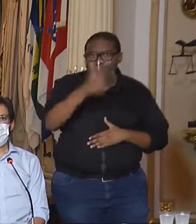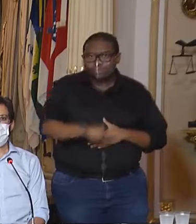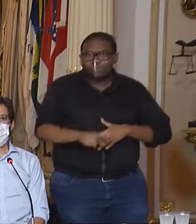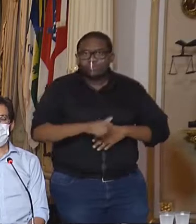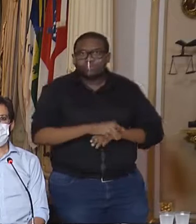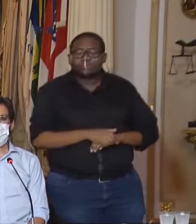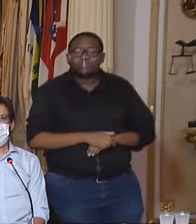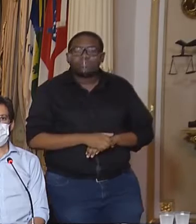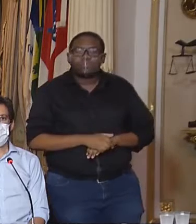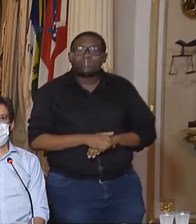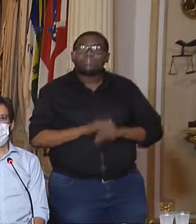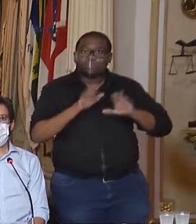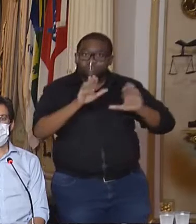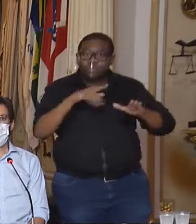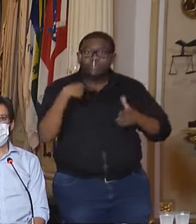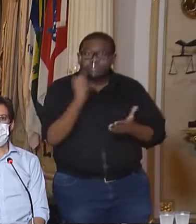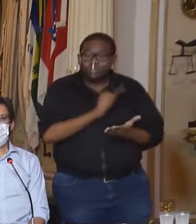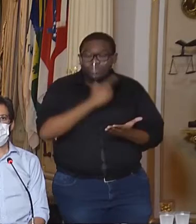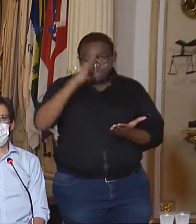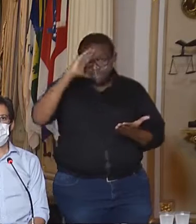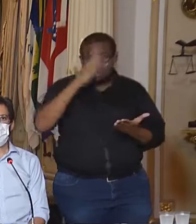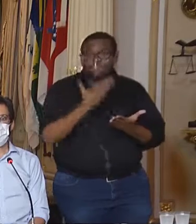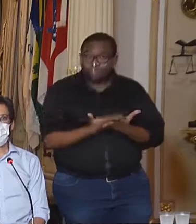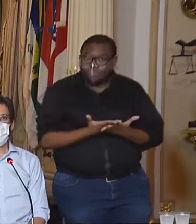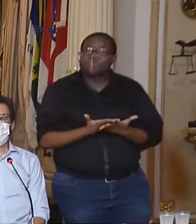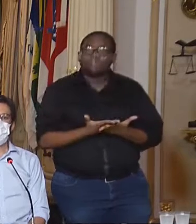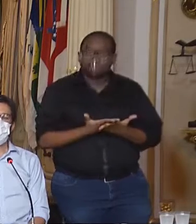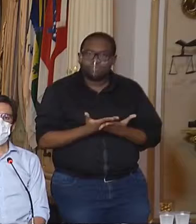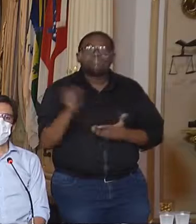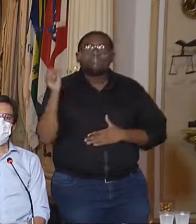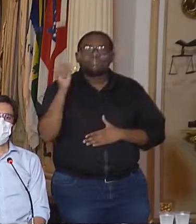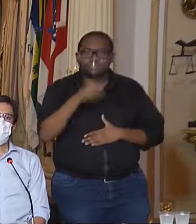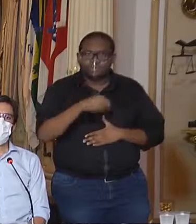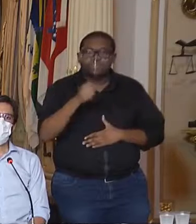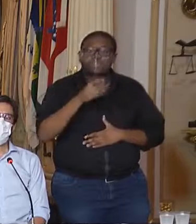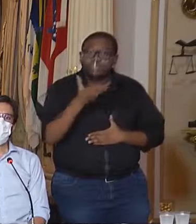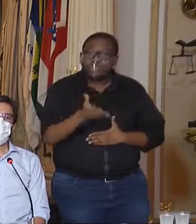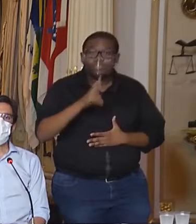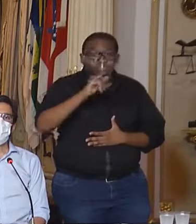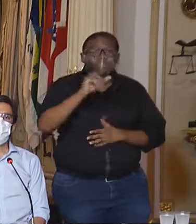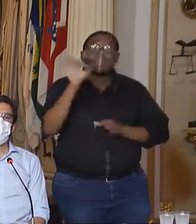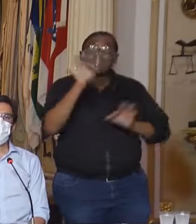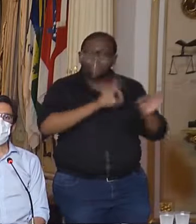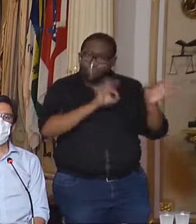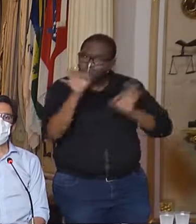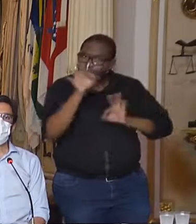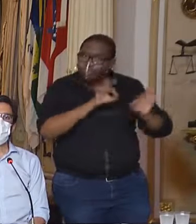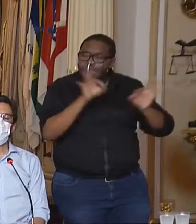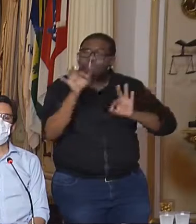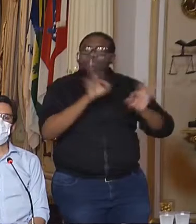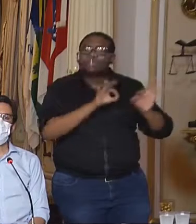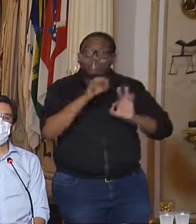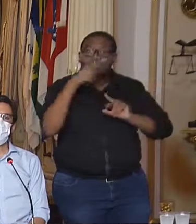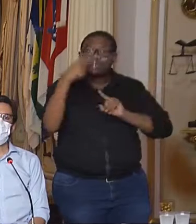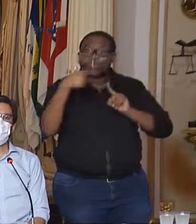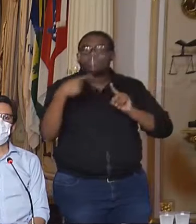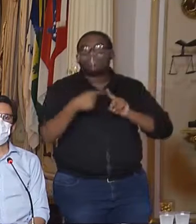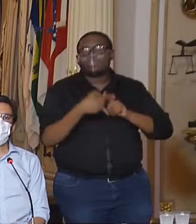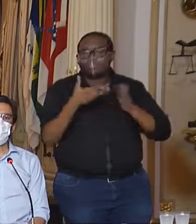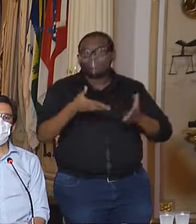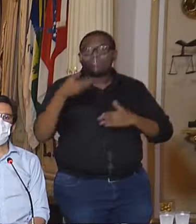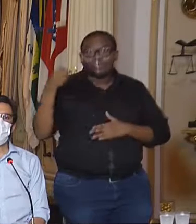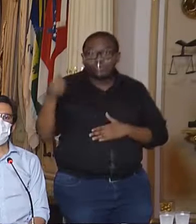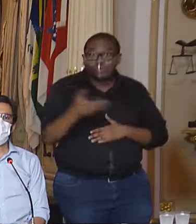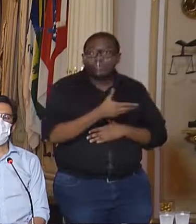como eu disse, nós acreditamos muito que isso se dará de forma organizada rumo a esse novo normal,